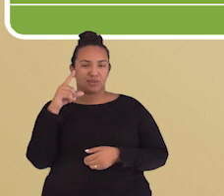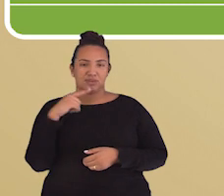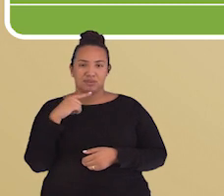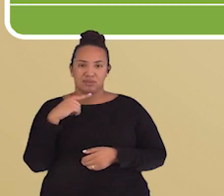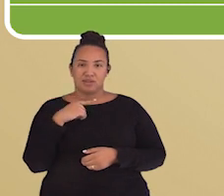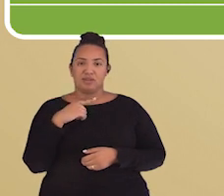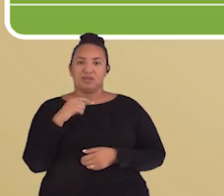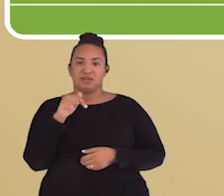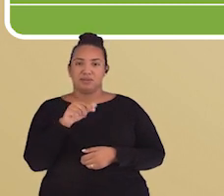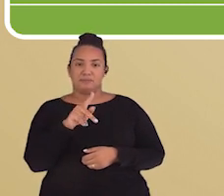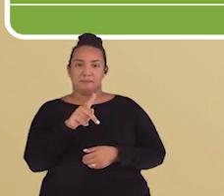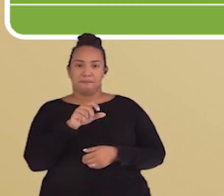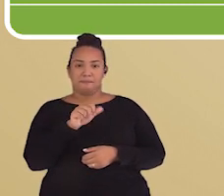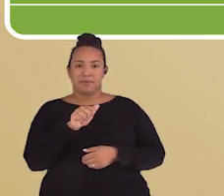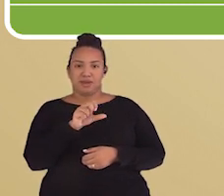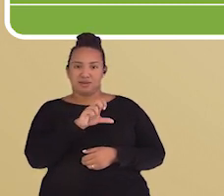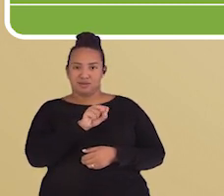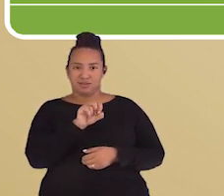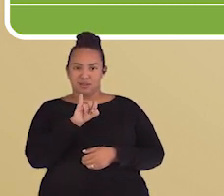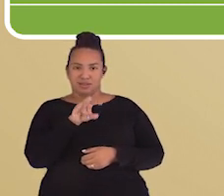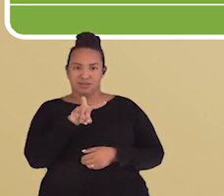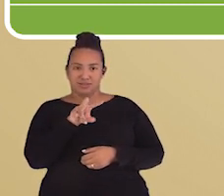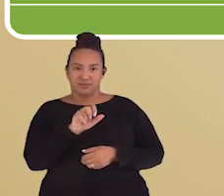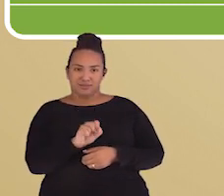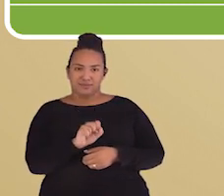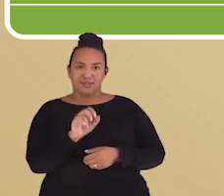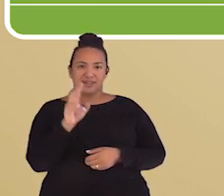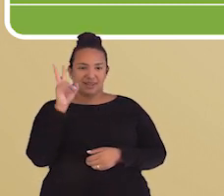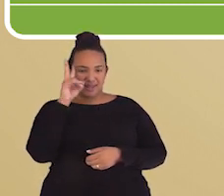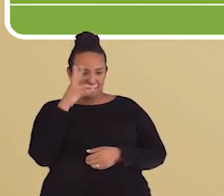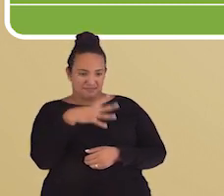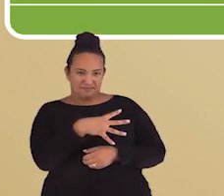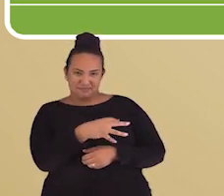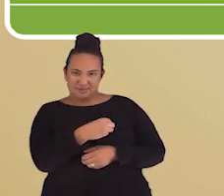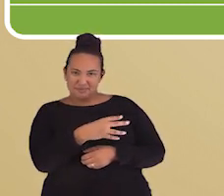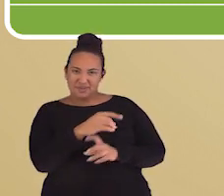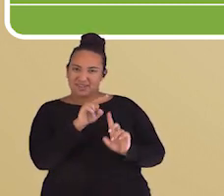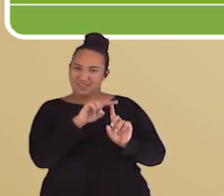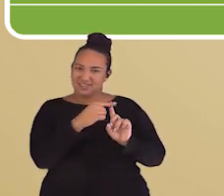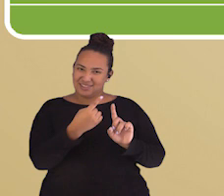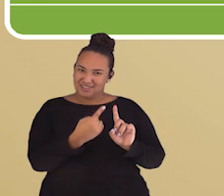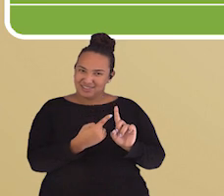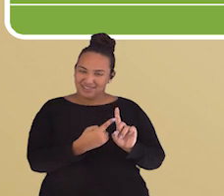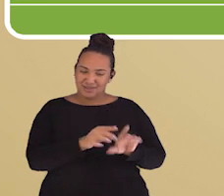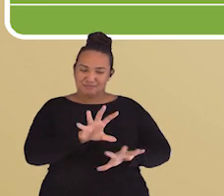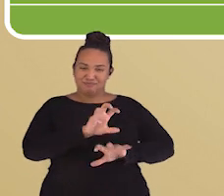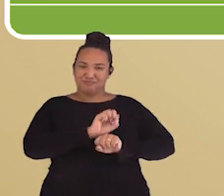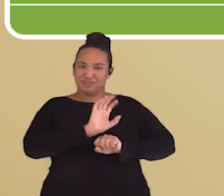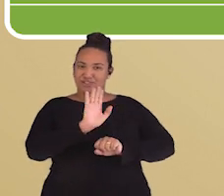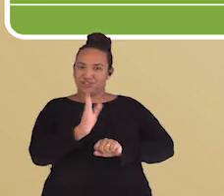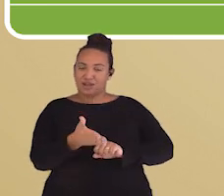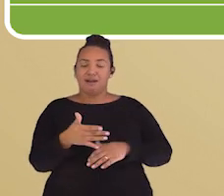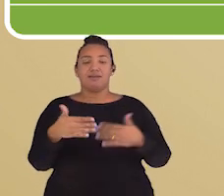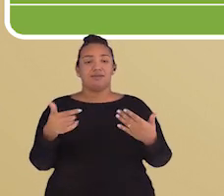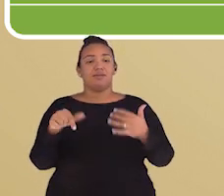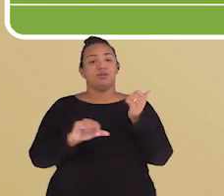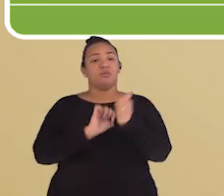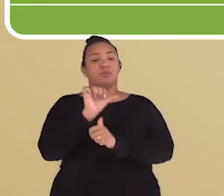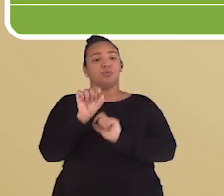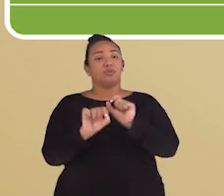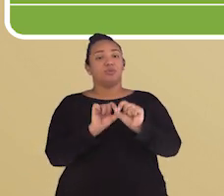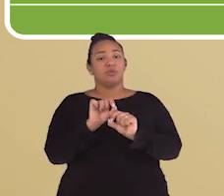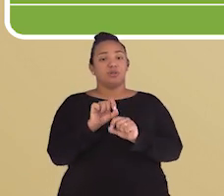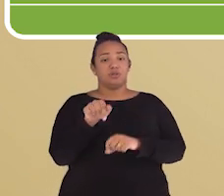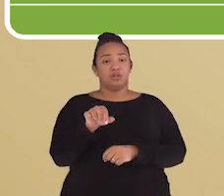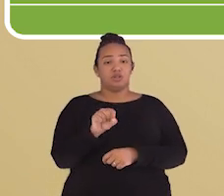imunização passiva? Aquela onde recebemos o anticorpos já prontos, vindo de outros seres vivos? Pois é, o que muda aqui